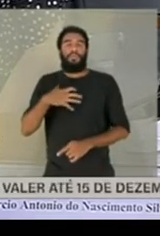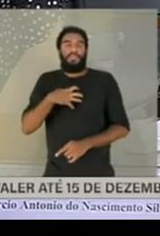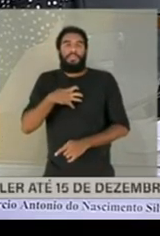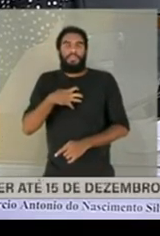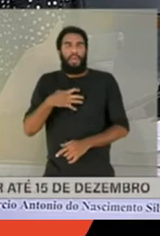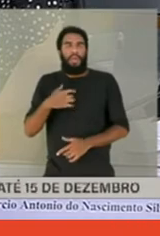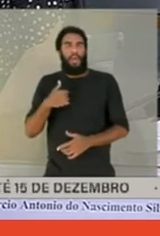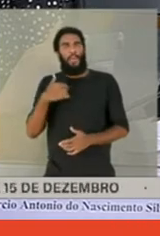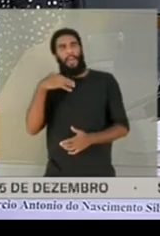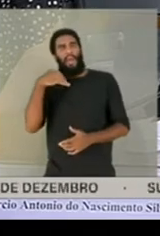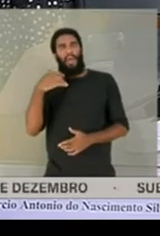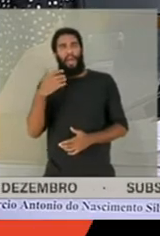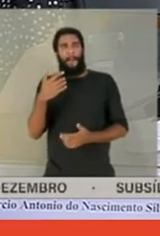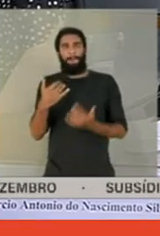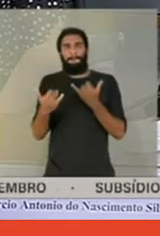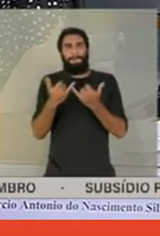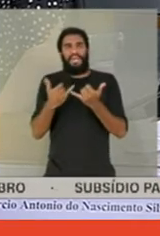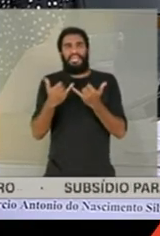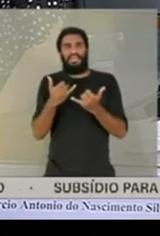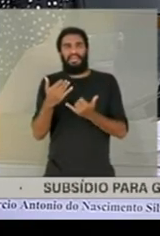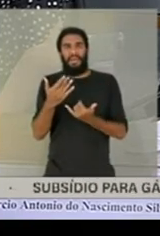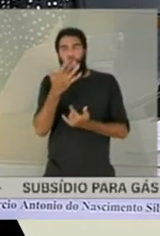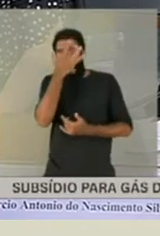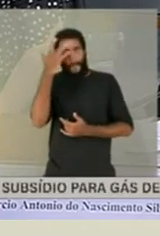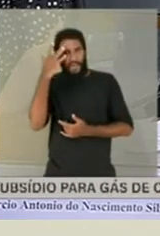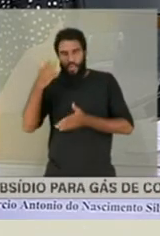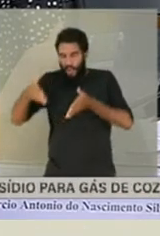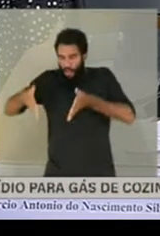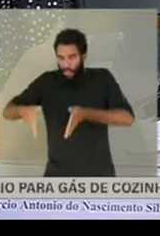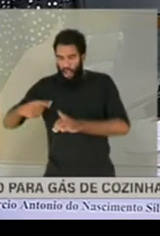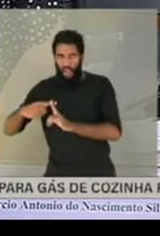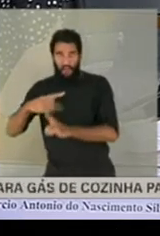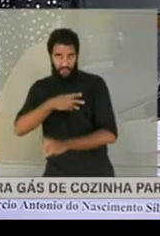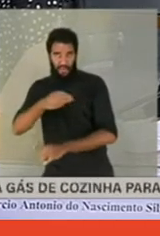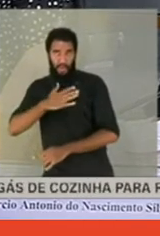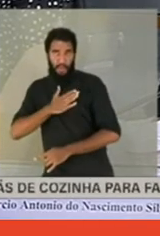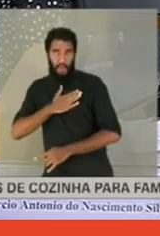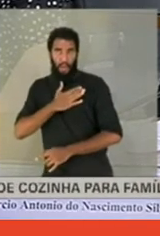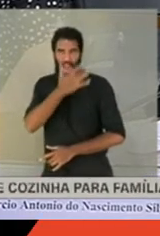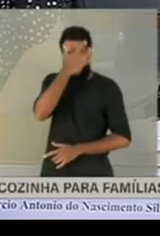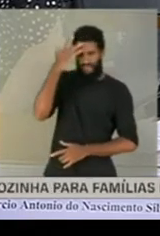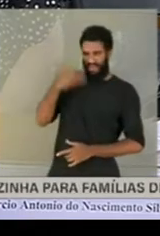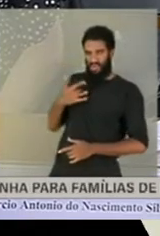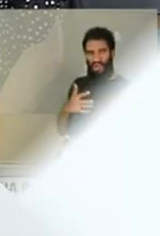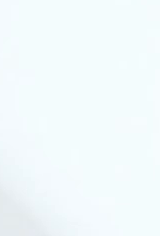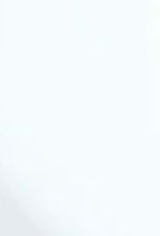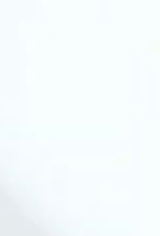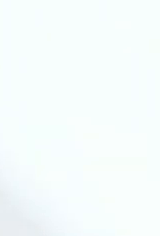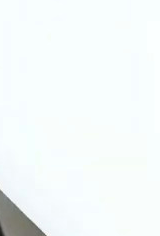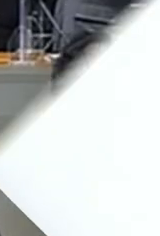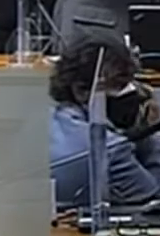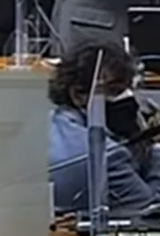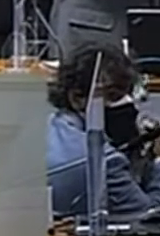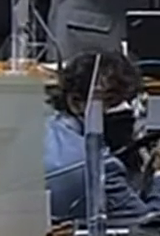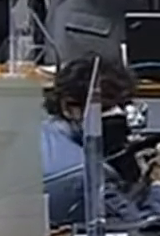cara não sente que está pisando na cova do meu filho, que está chutando, sabe, assim, uma falta de respeito muito grande.